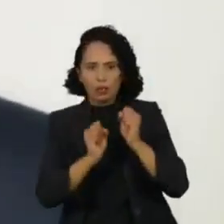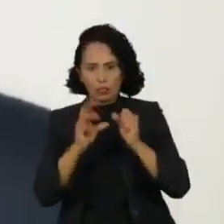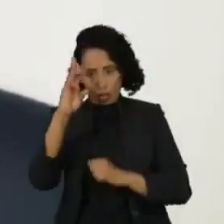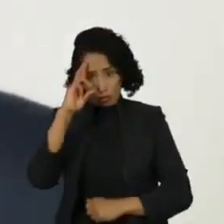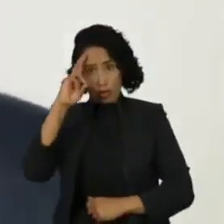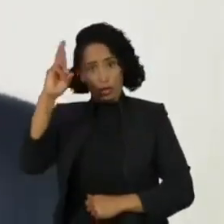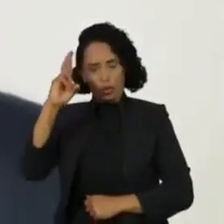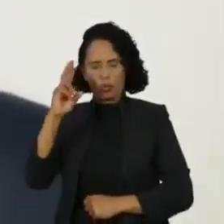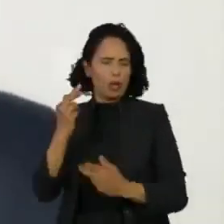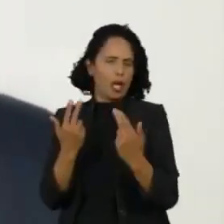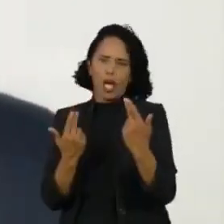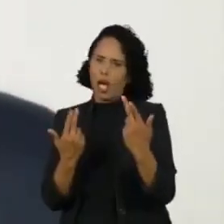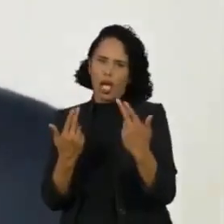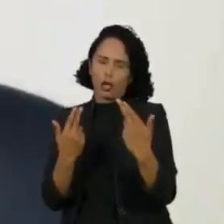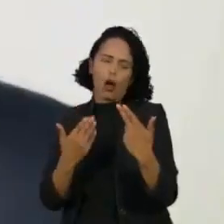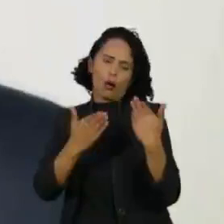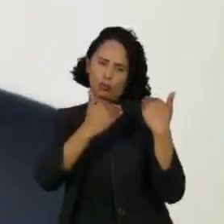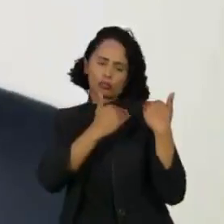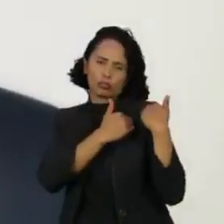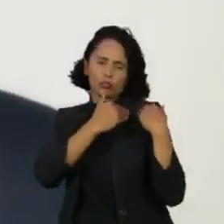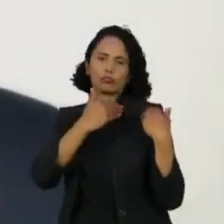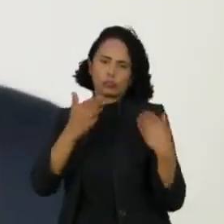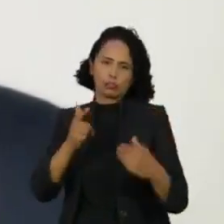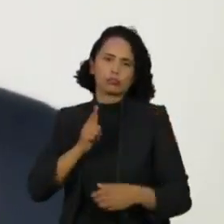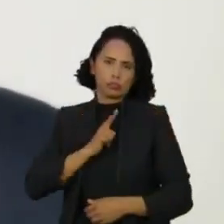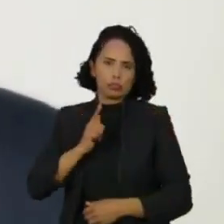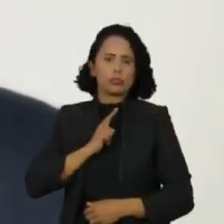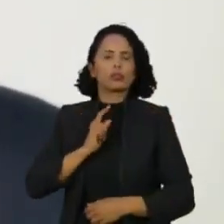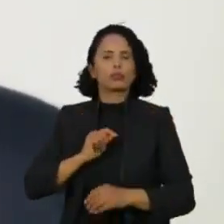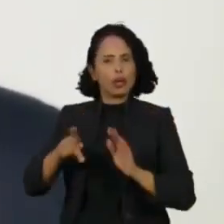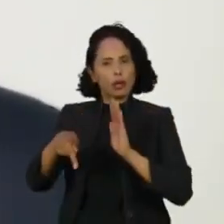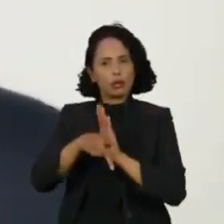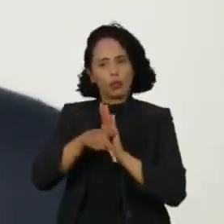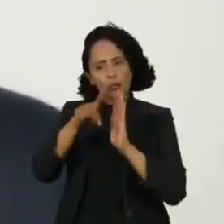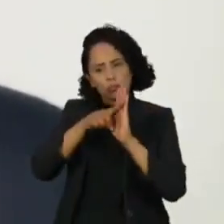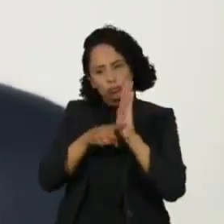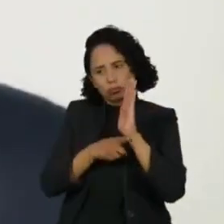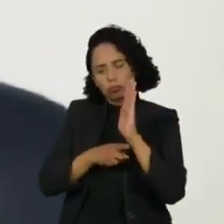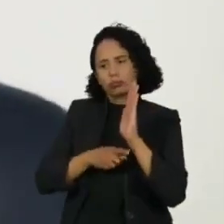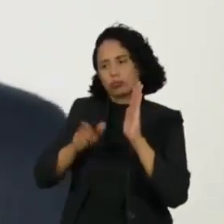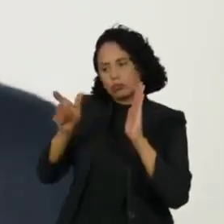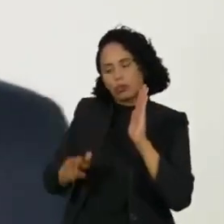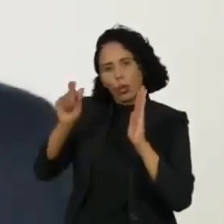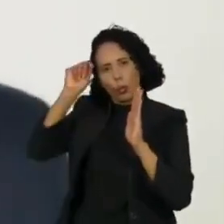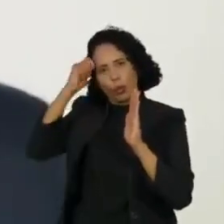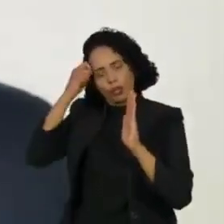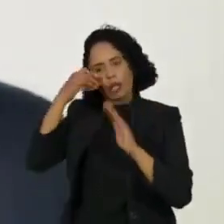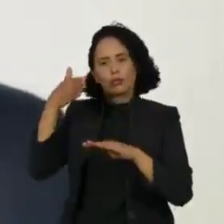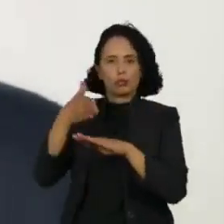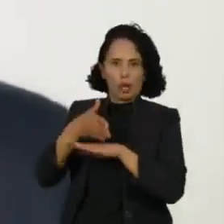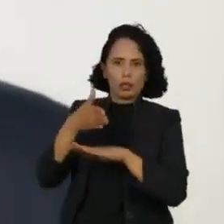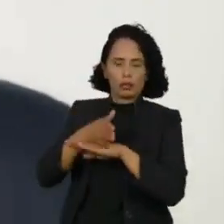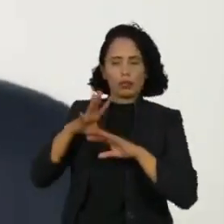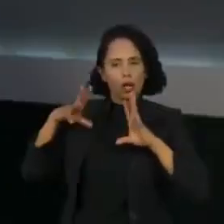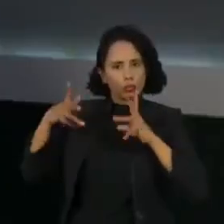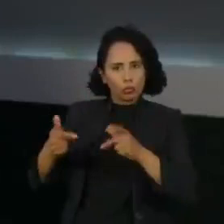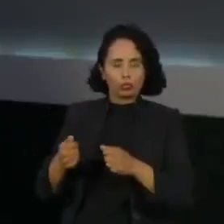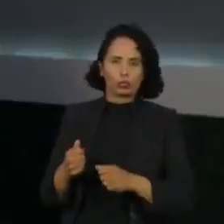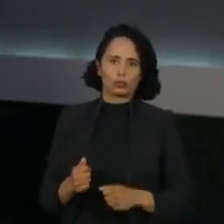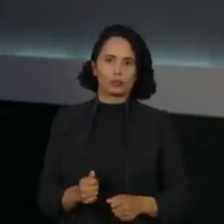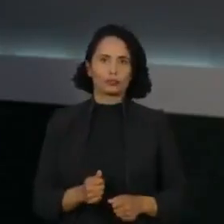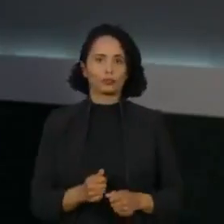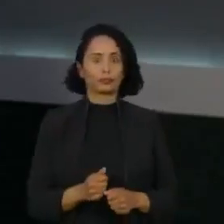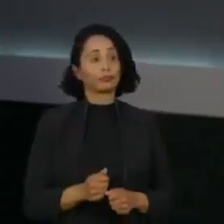maneira estão subordinados a esse valor e da mesma maneira estão colocando em prática esse princípio desse fundamento.